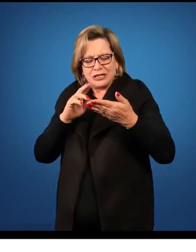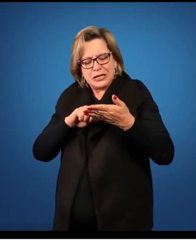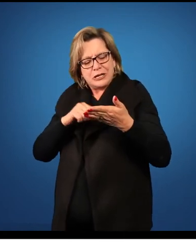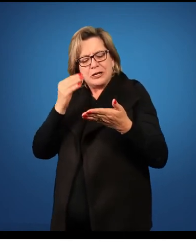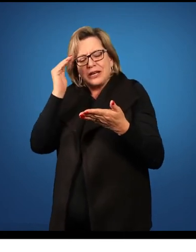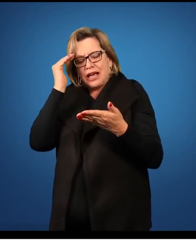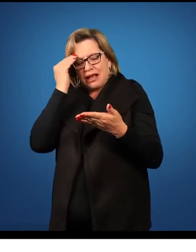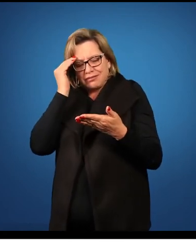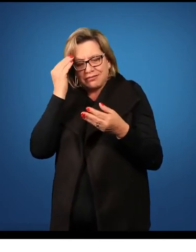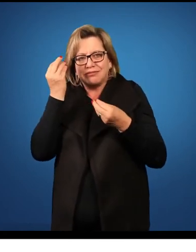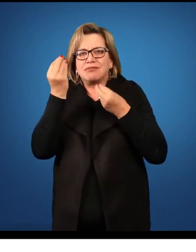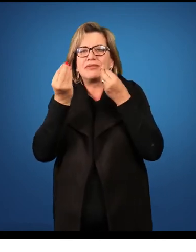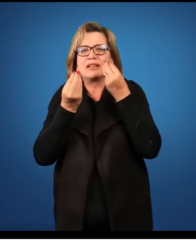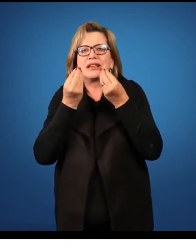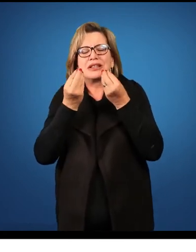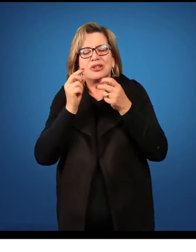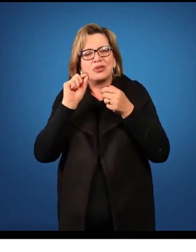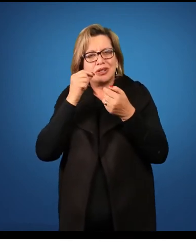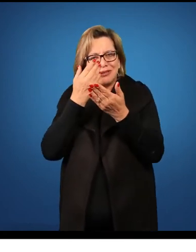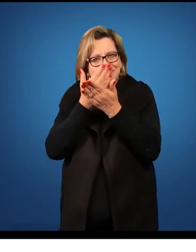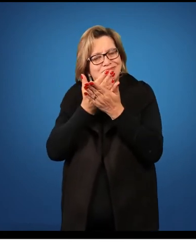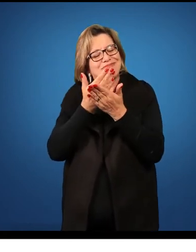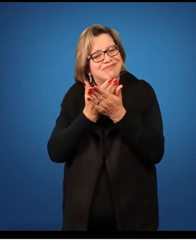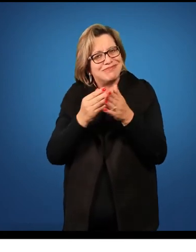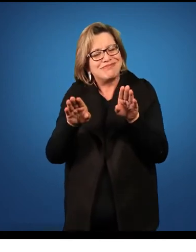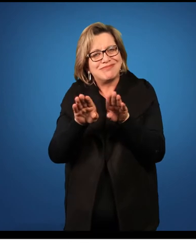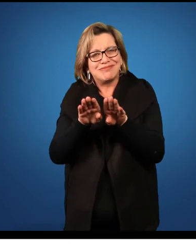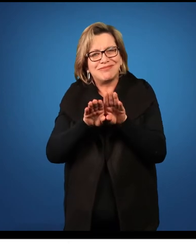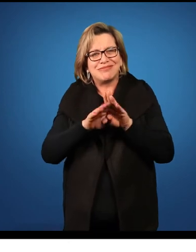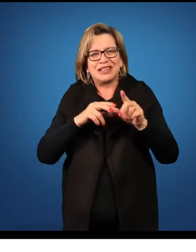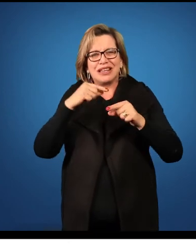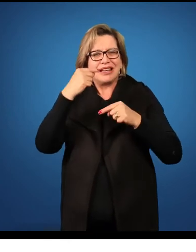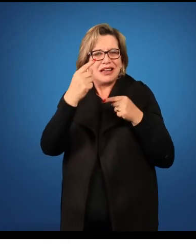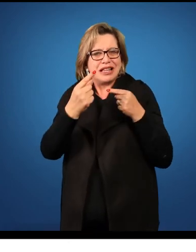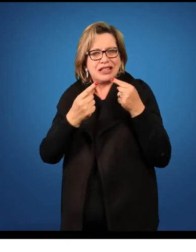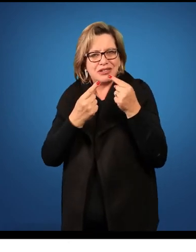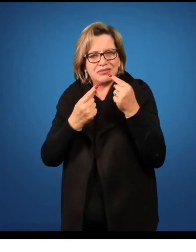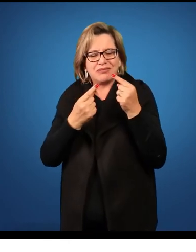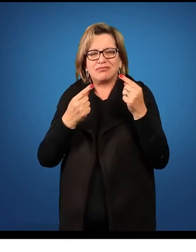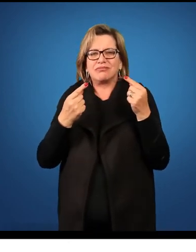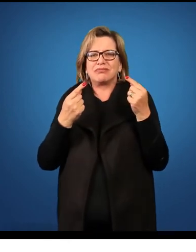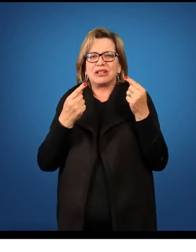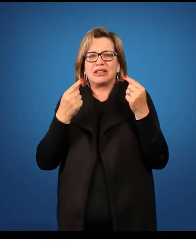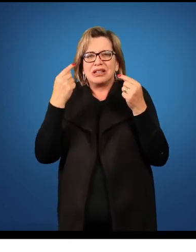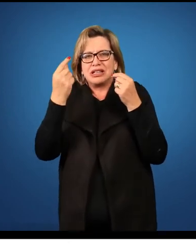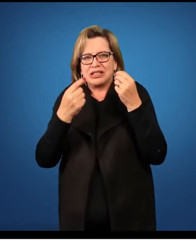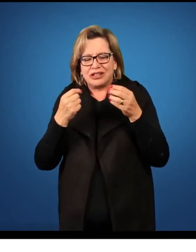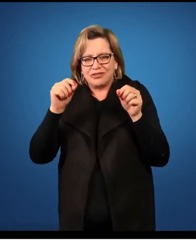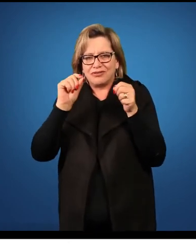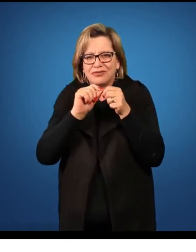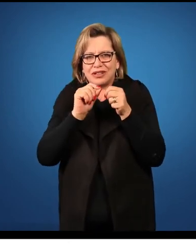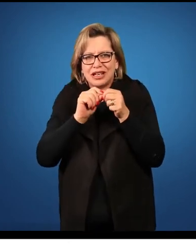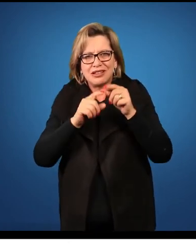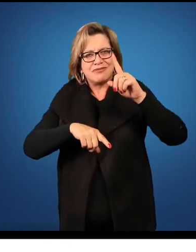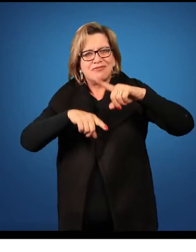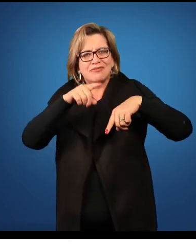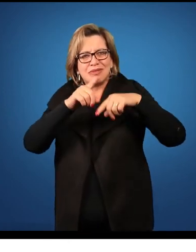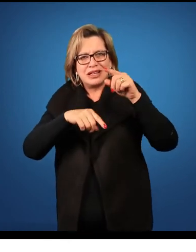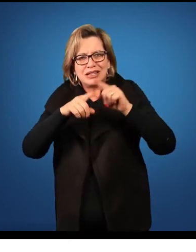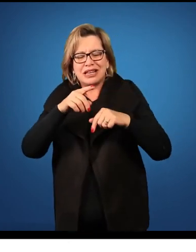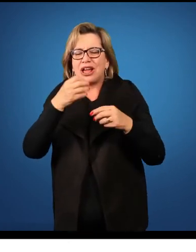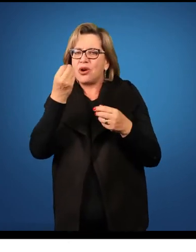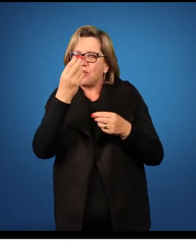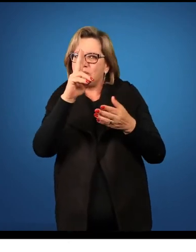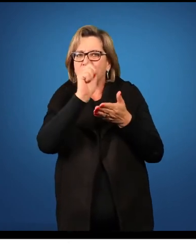esse material, então, trabalhar com esse material, estudar esse material, e a partir disso, ele vai ter que gerar um produto, produzir alguma atividade,